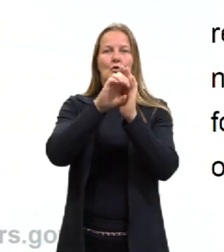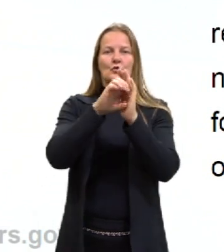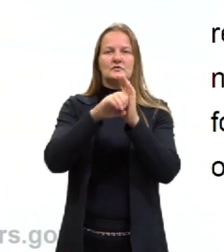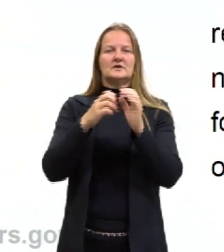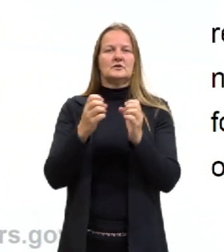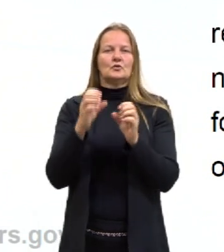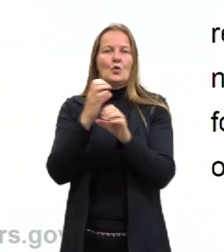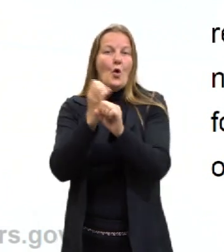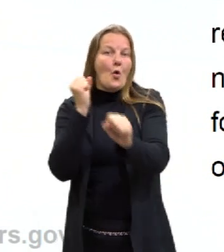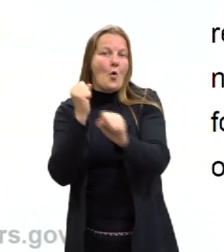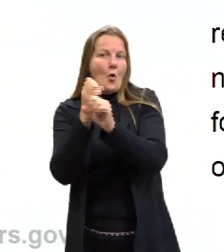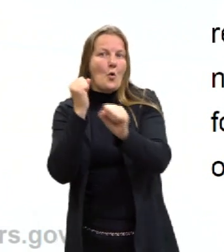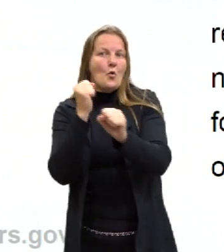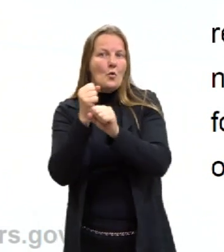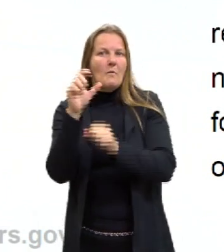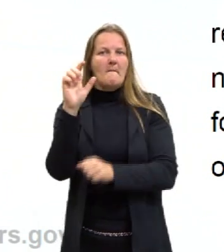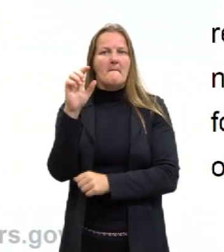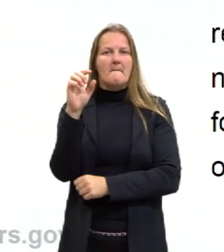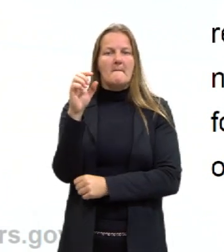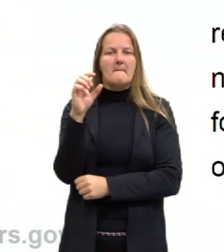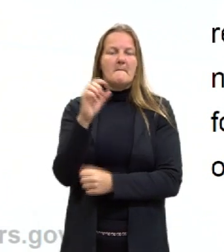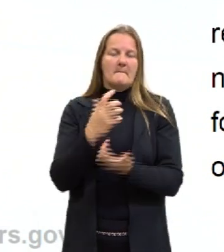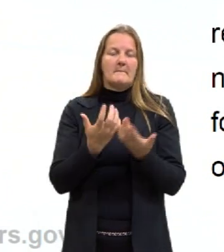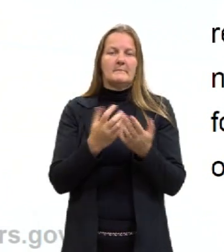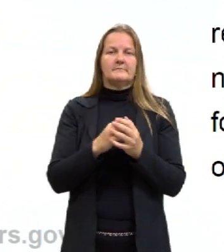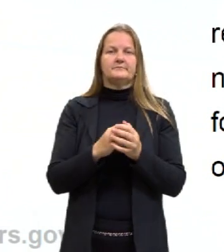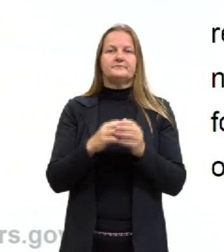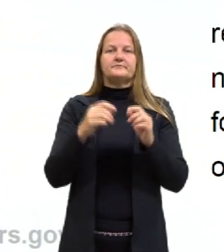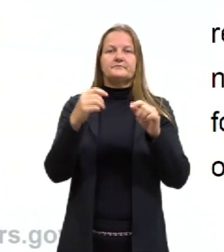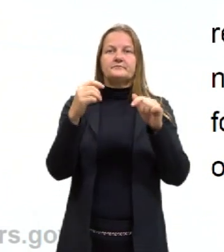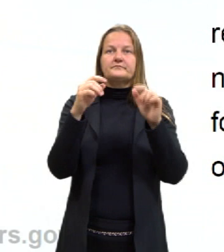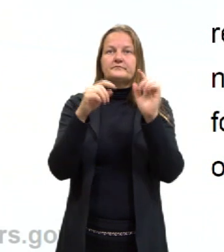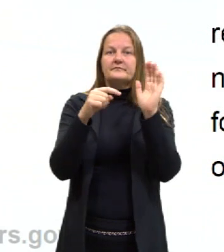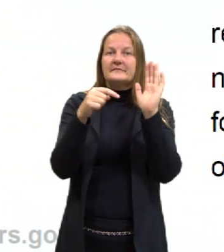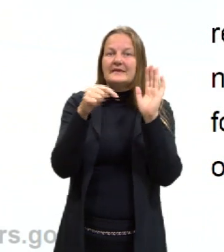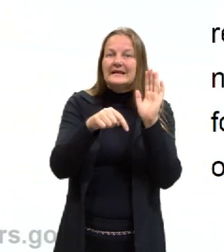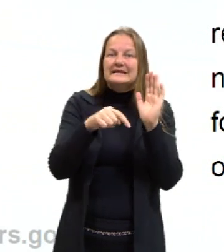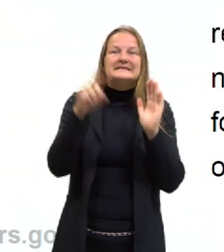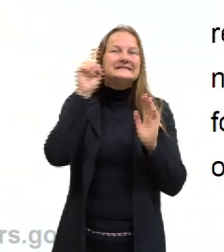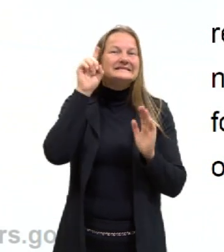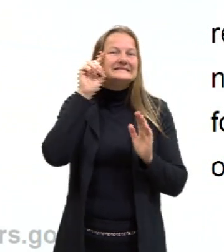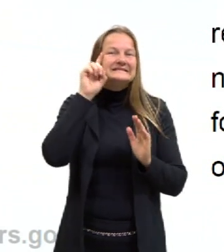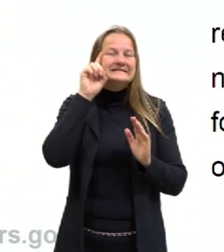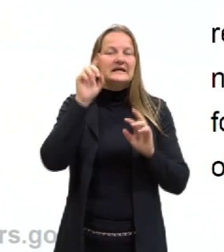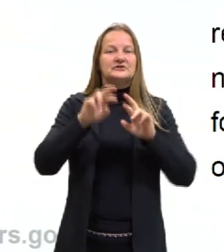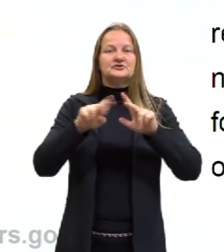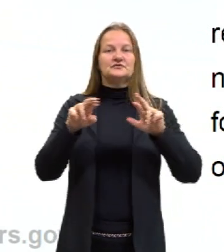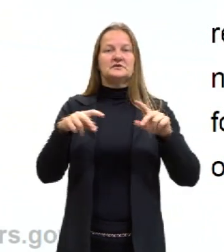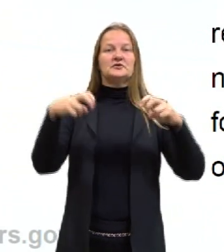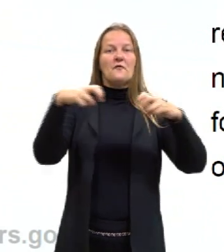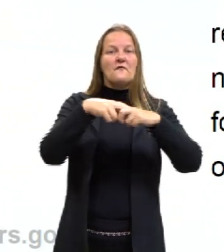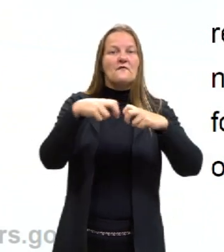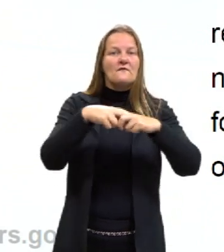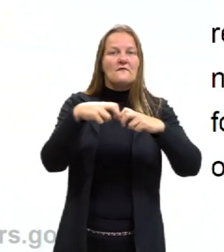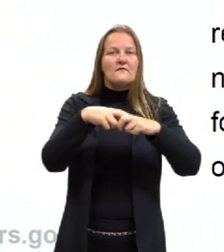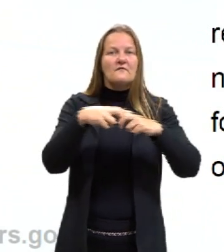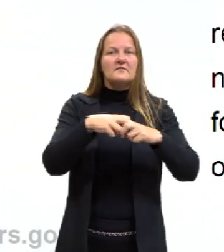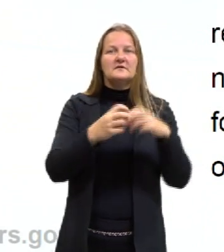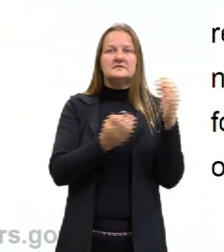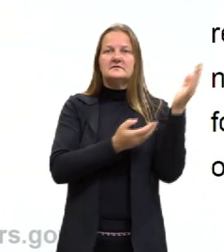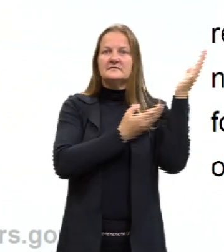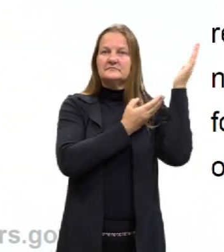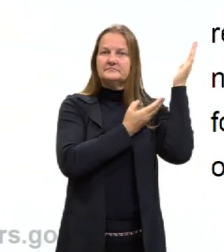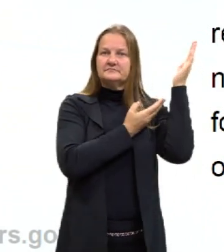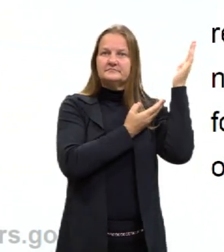-valia, por exemplo. Então, o trabalho do nosso dia a dia, ele é diferente desse trabalho aqui que a gente está falando na